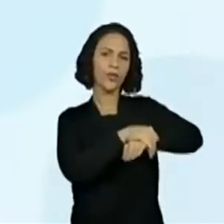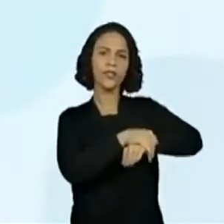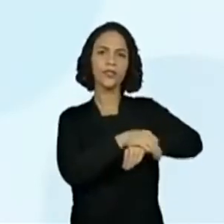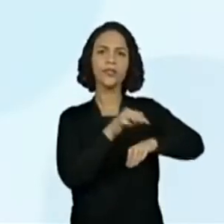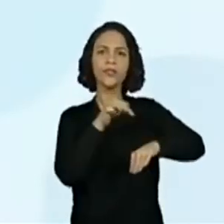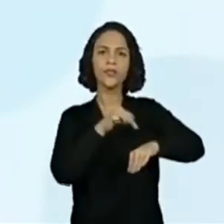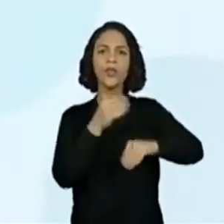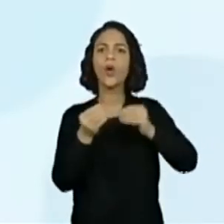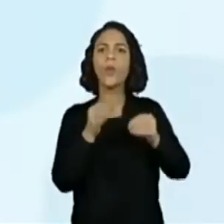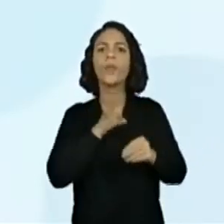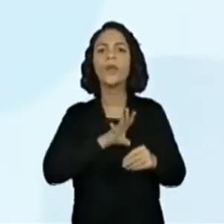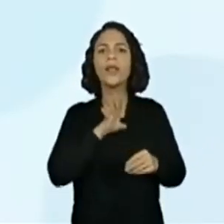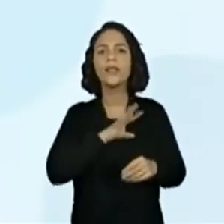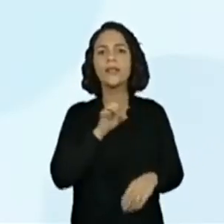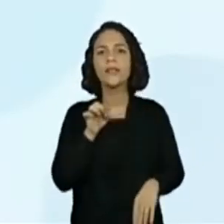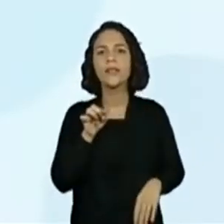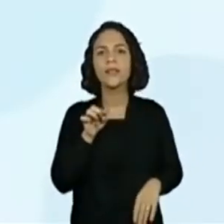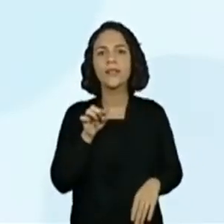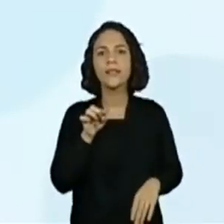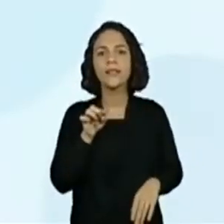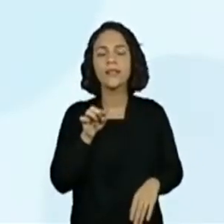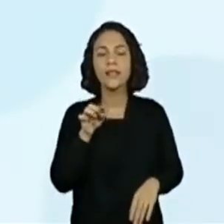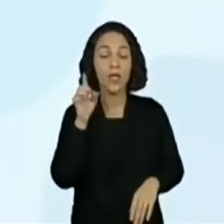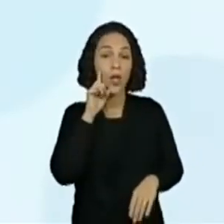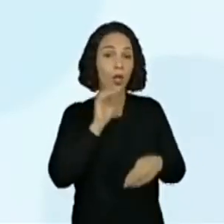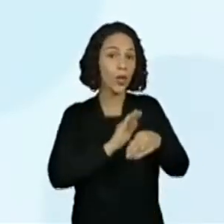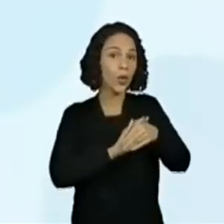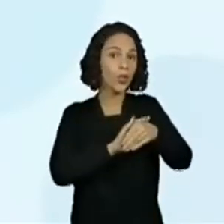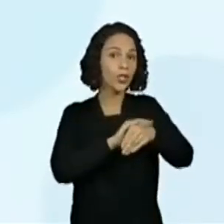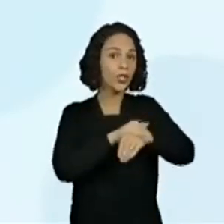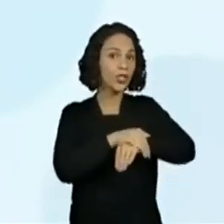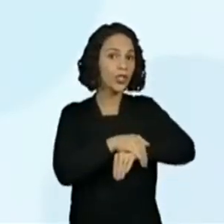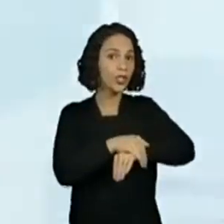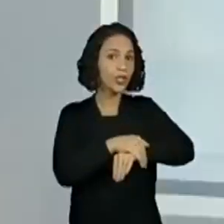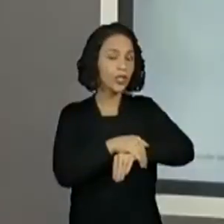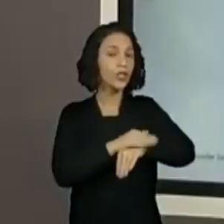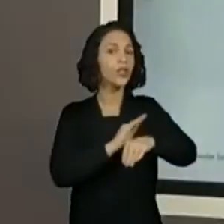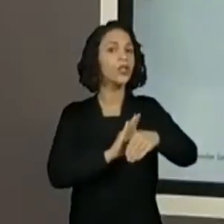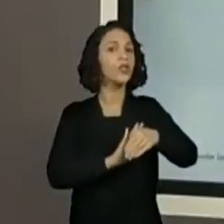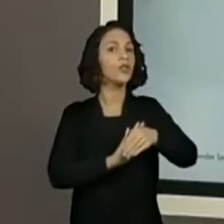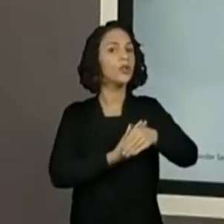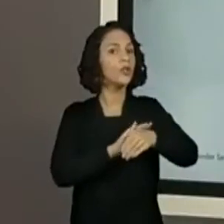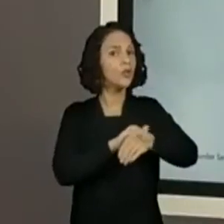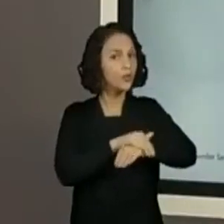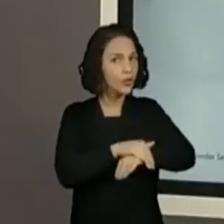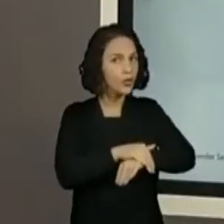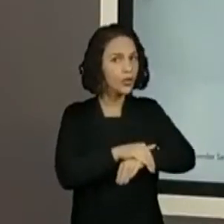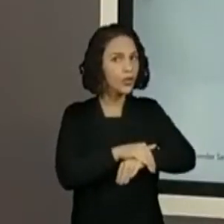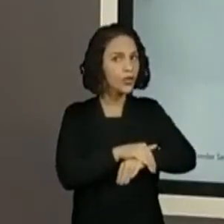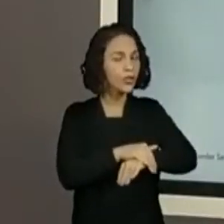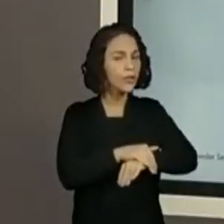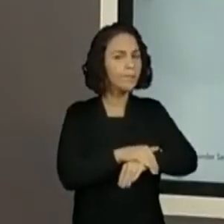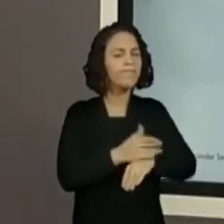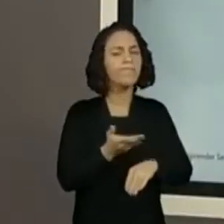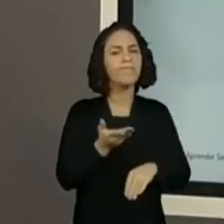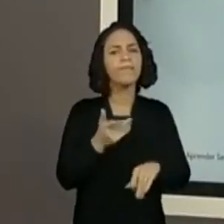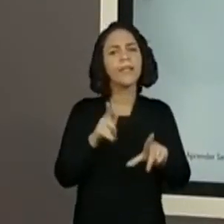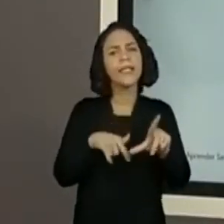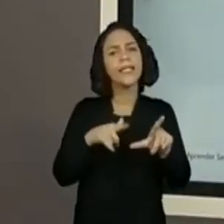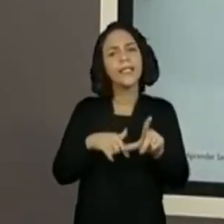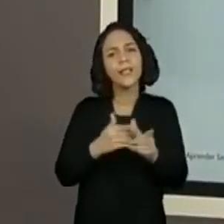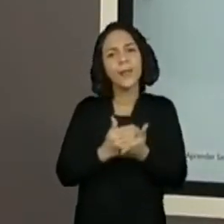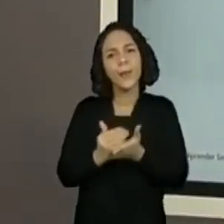escritas? Eu posso usar alguma referência? Pense nisso. A noite. Que letra eu começo?